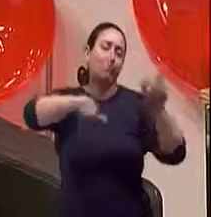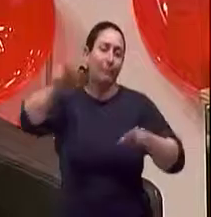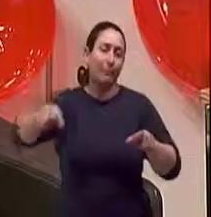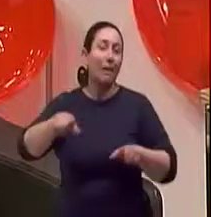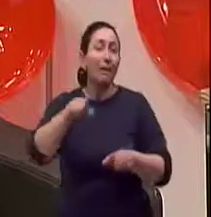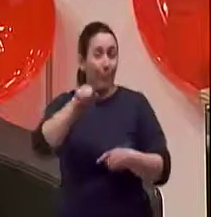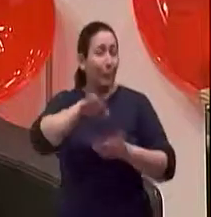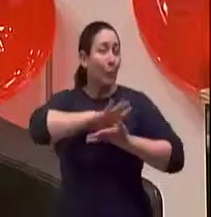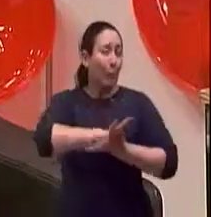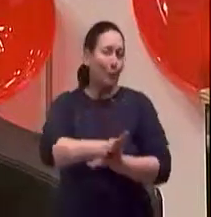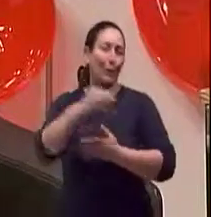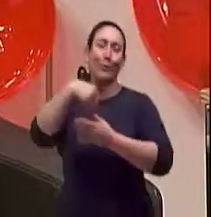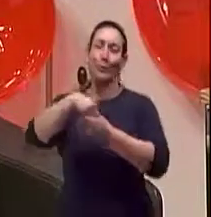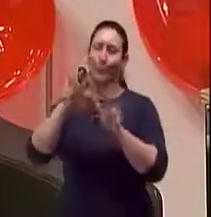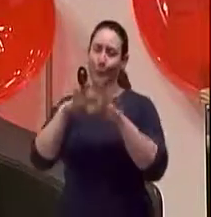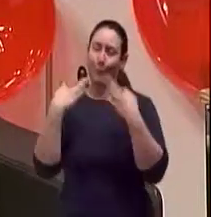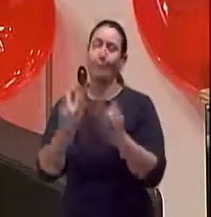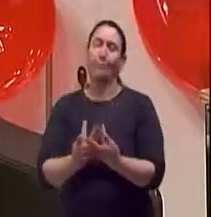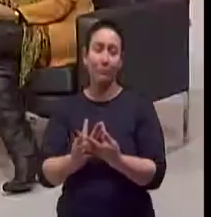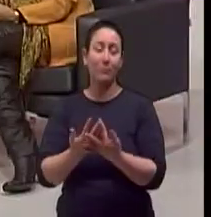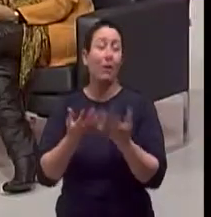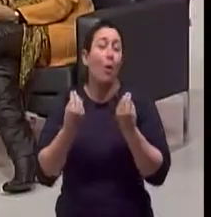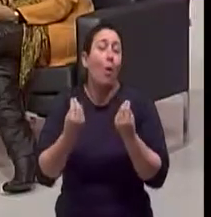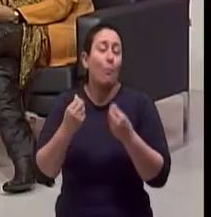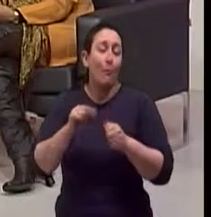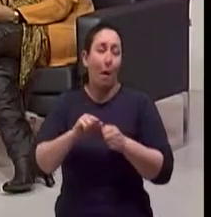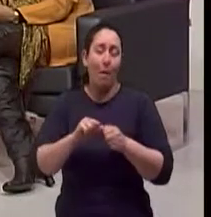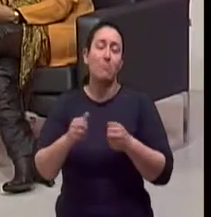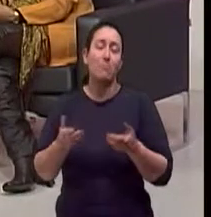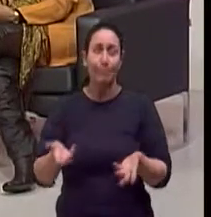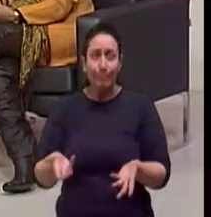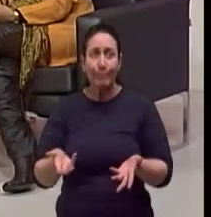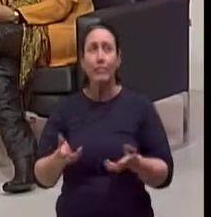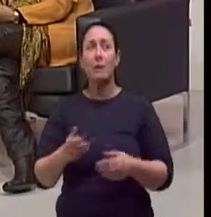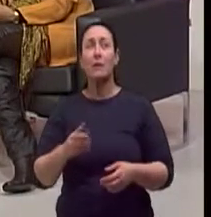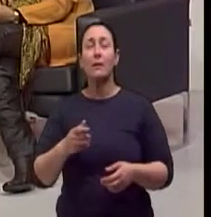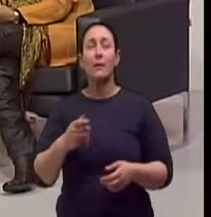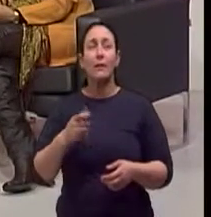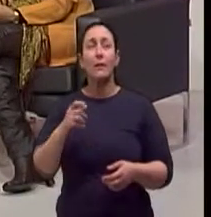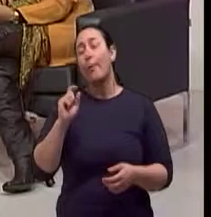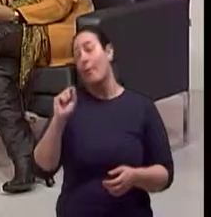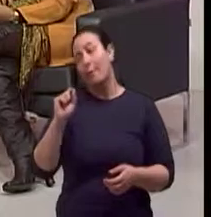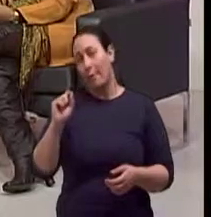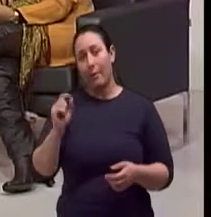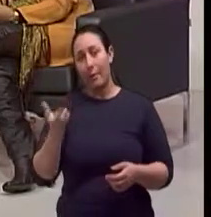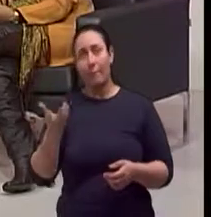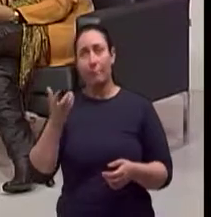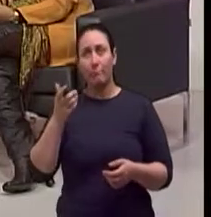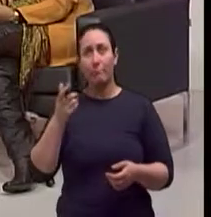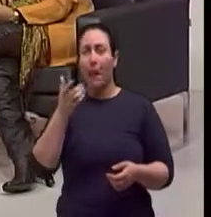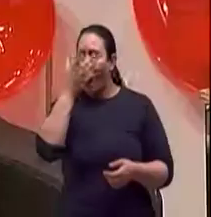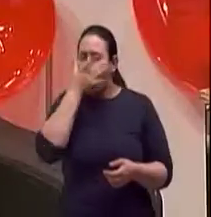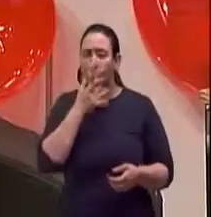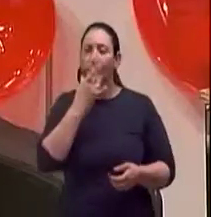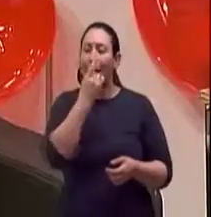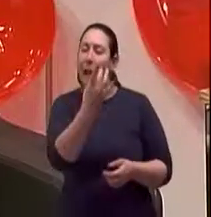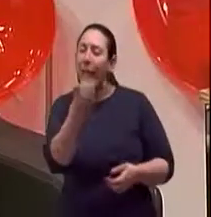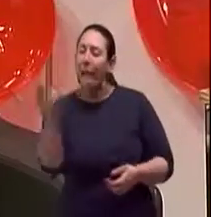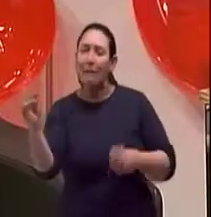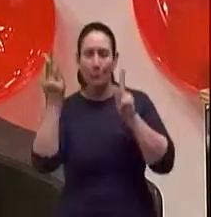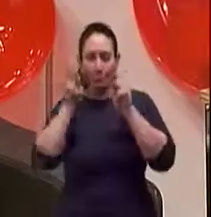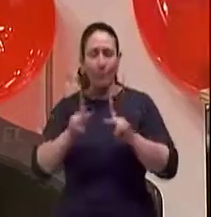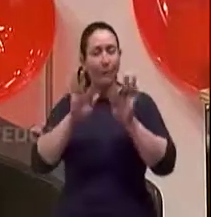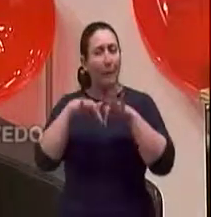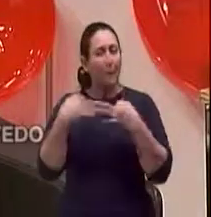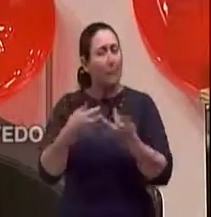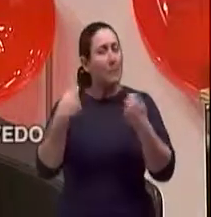preconceito familiar, né. Então como agir, como agir, o fazer? O ideal, eu acho que cada membro da família tem que se dar conta.